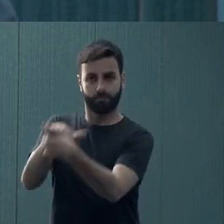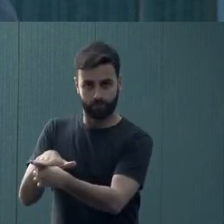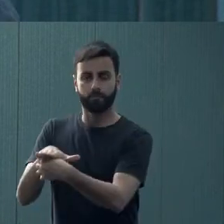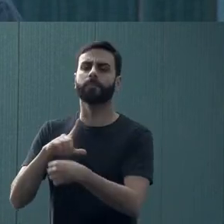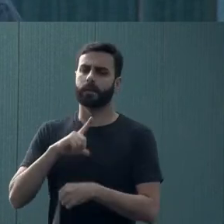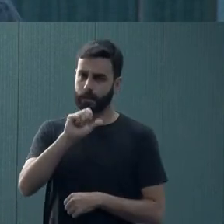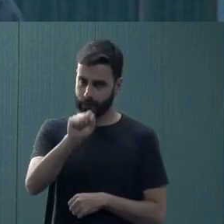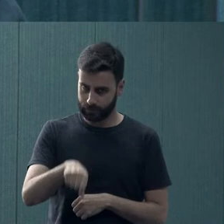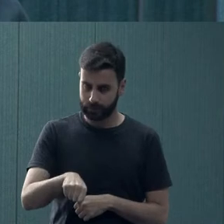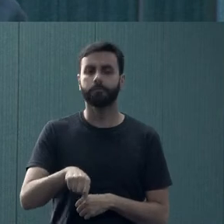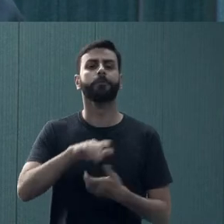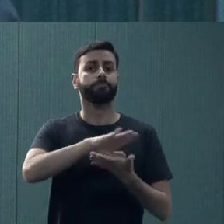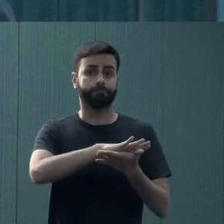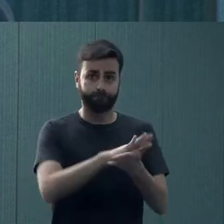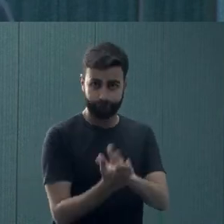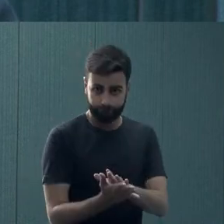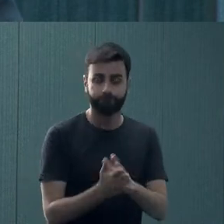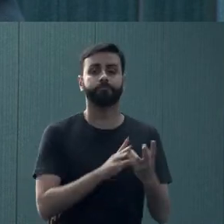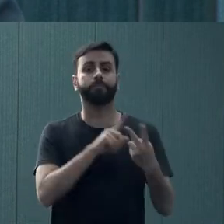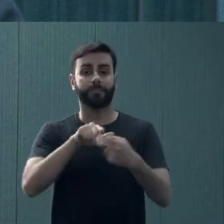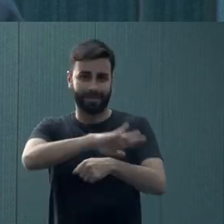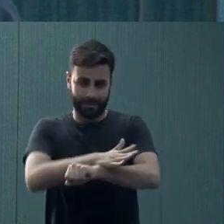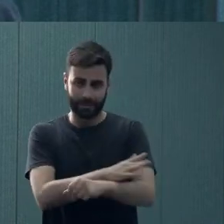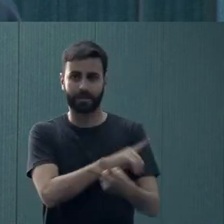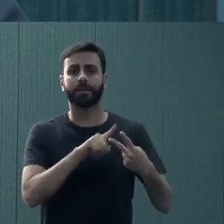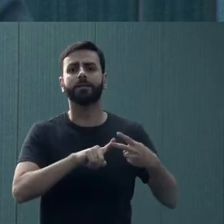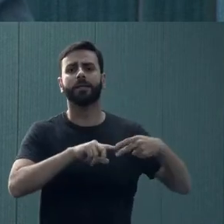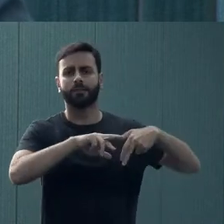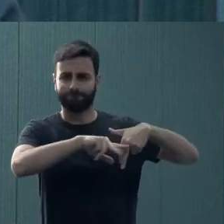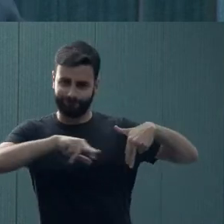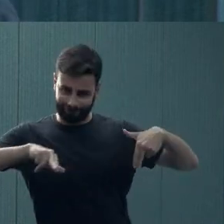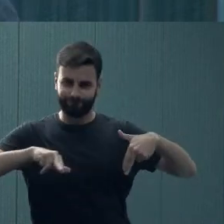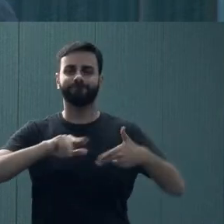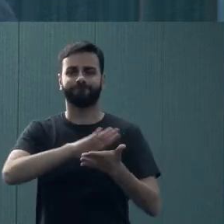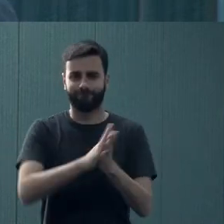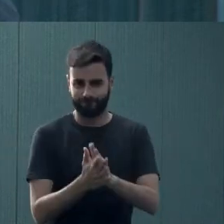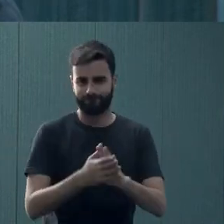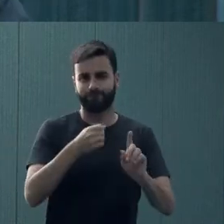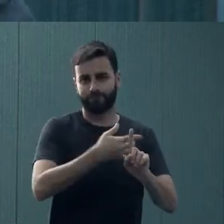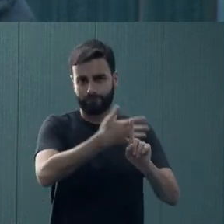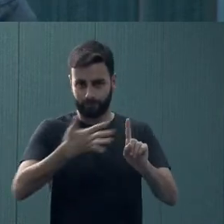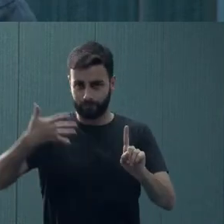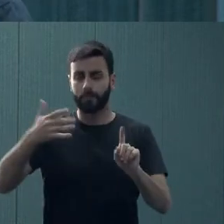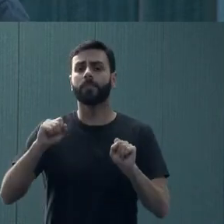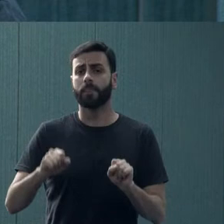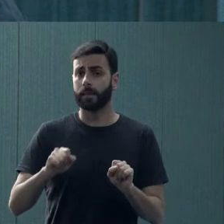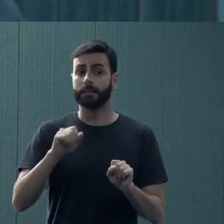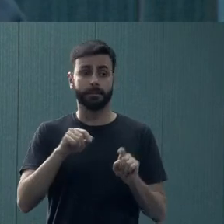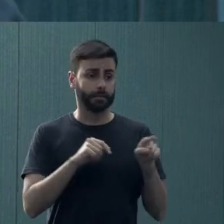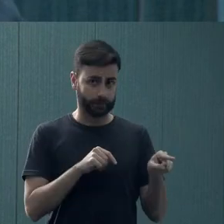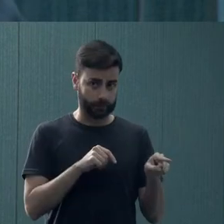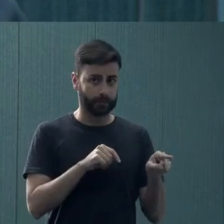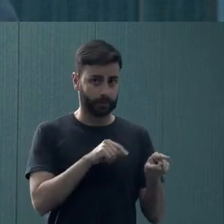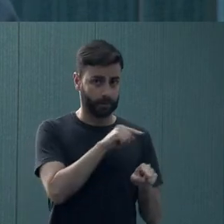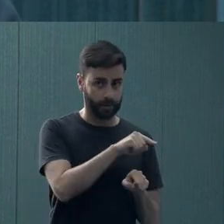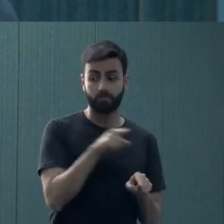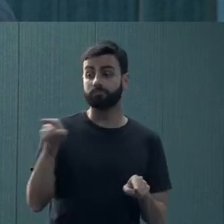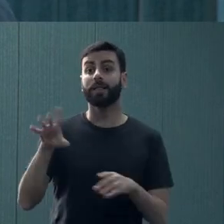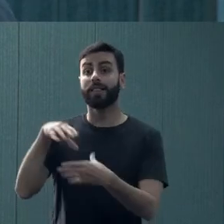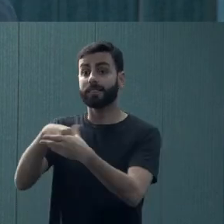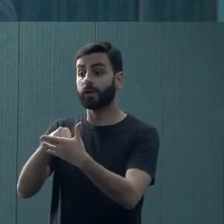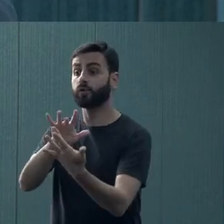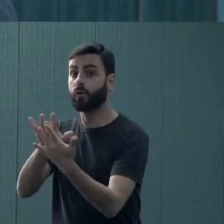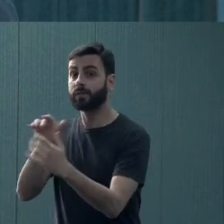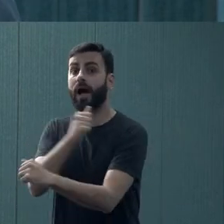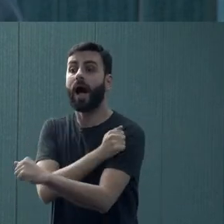universidade. destacaria racismo, LGBTfobia, sérios variados, seja de professor-studante, mas também de estudante